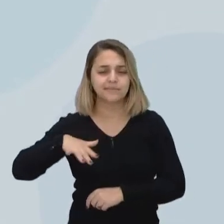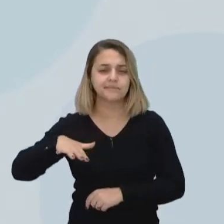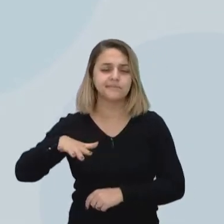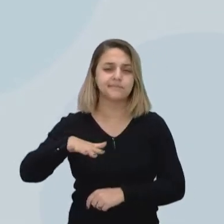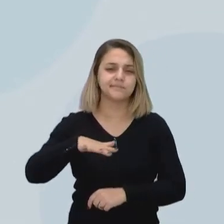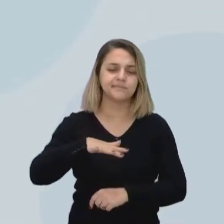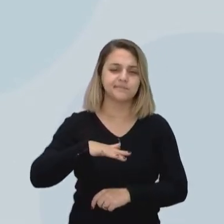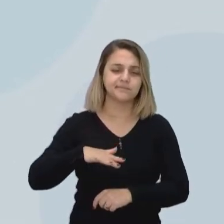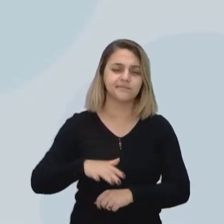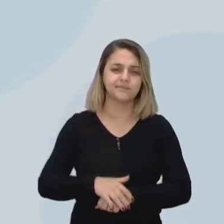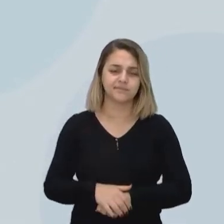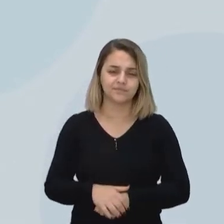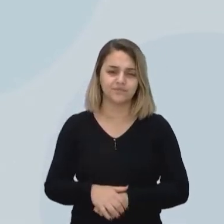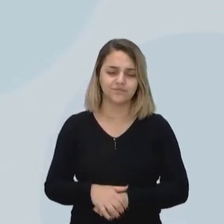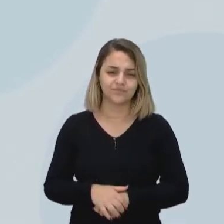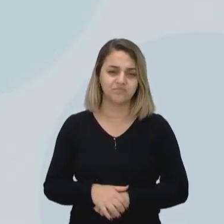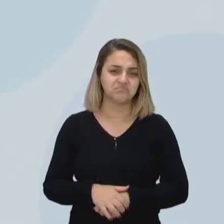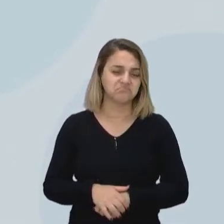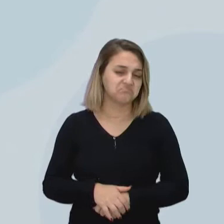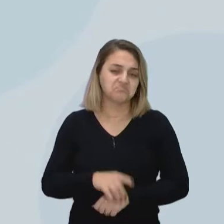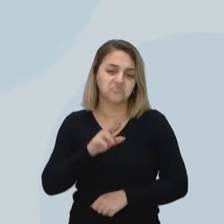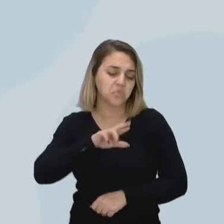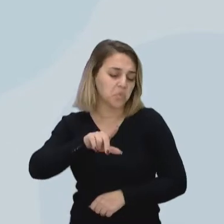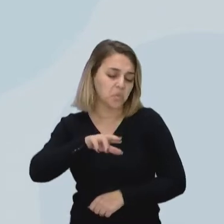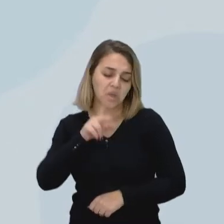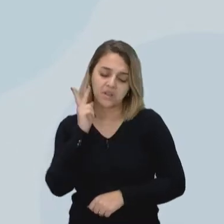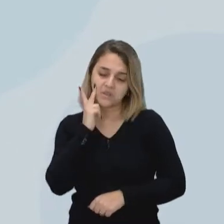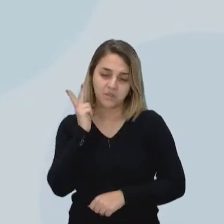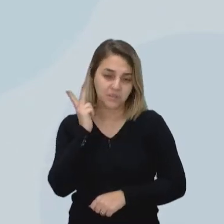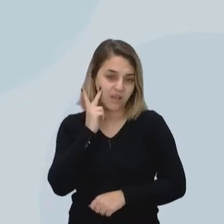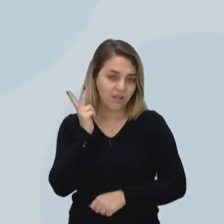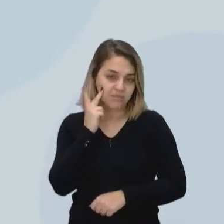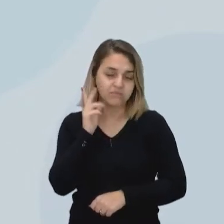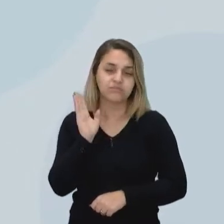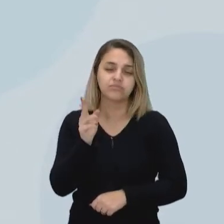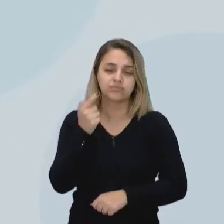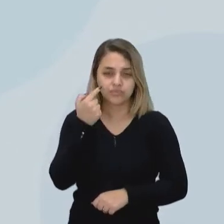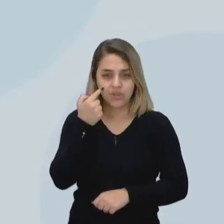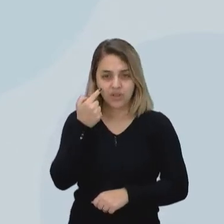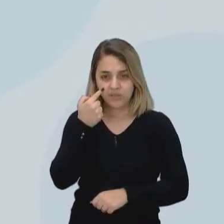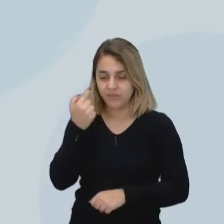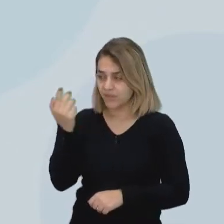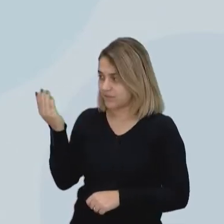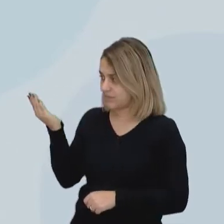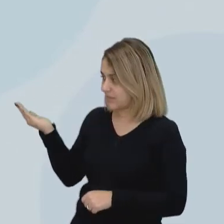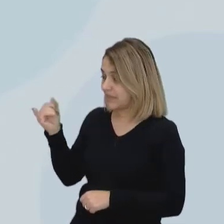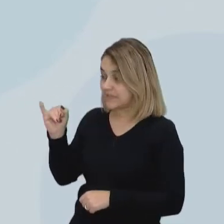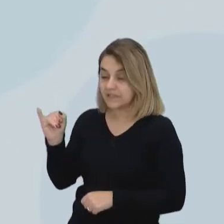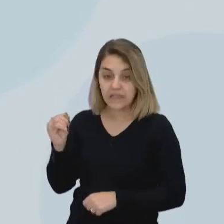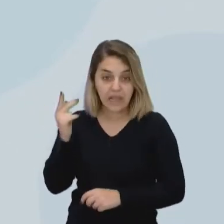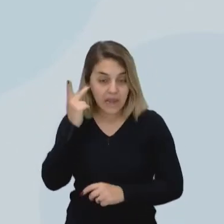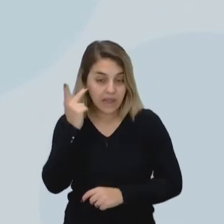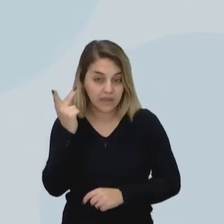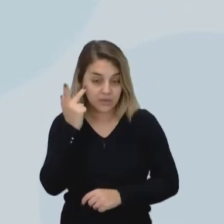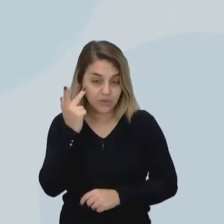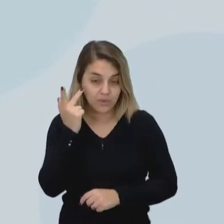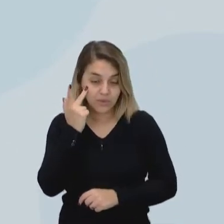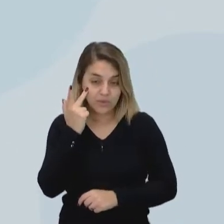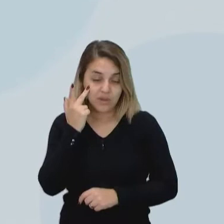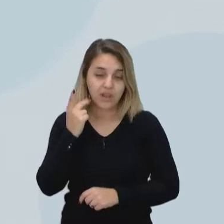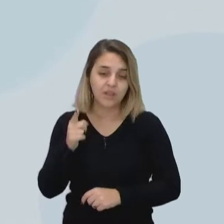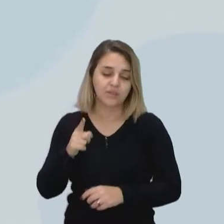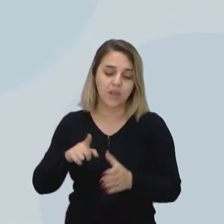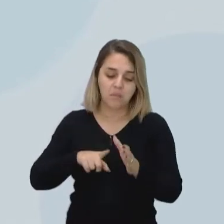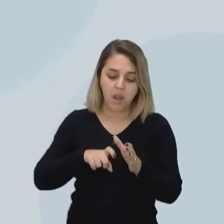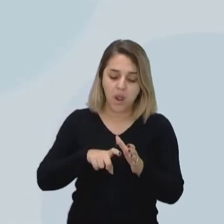que não são comuns. Então, a gente até registrou ali, em seu estado natural, essas colônias habitam